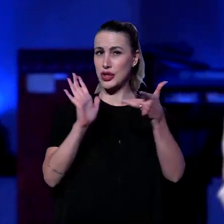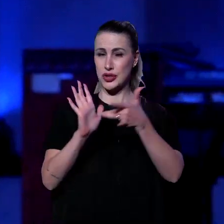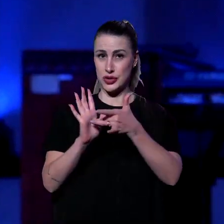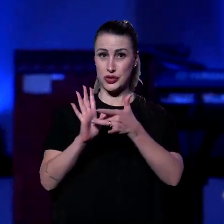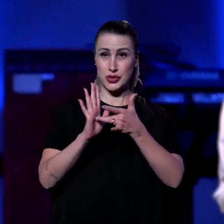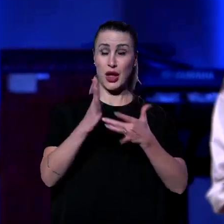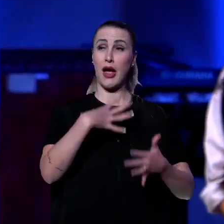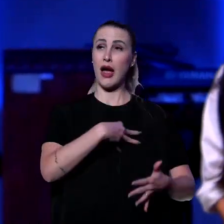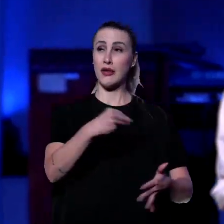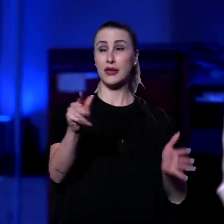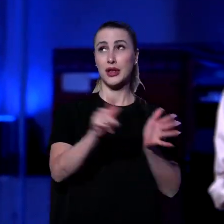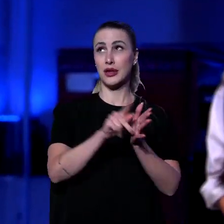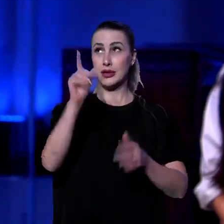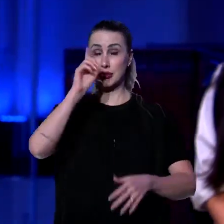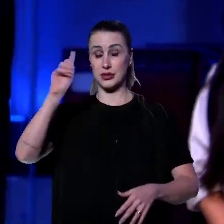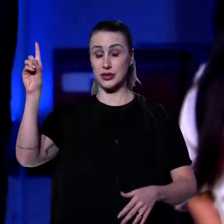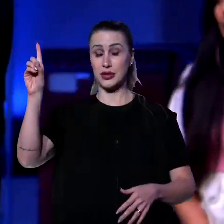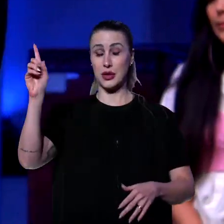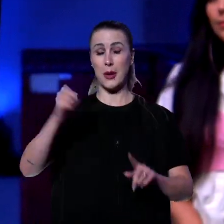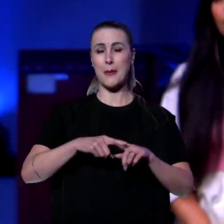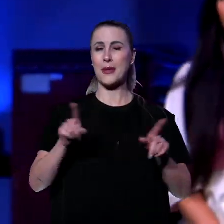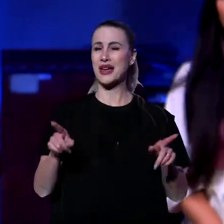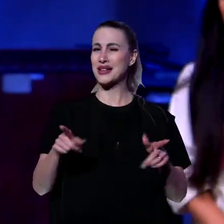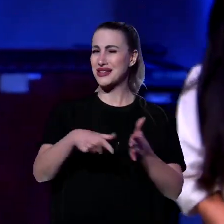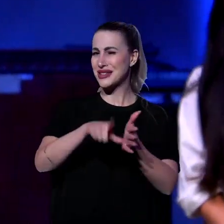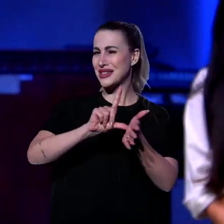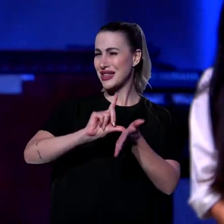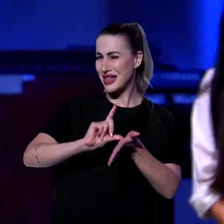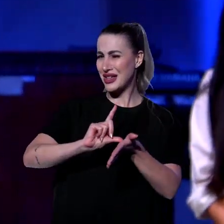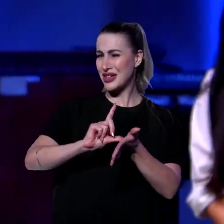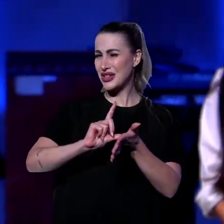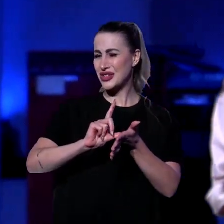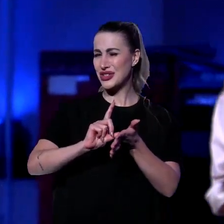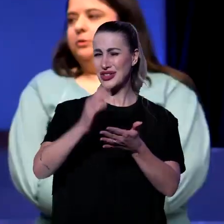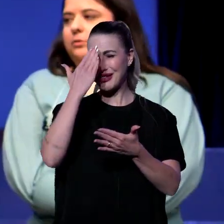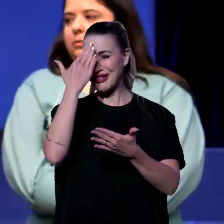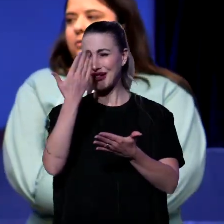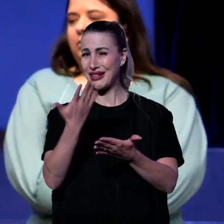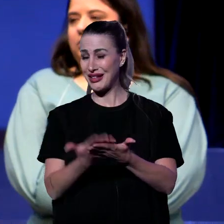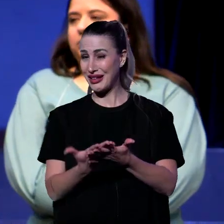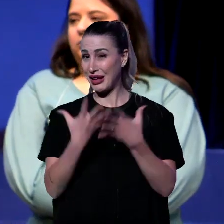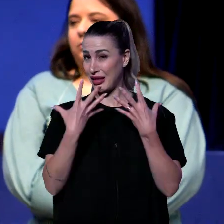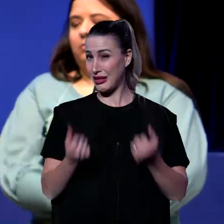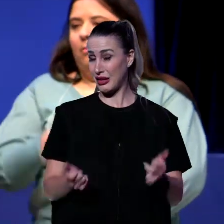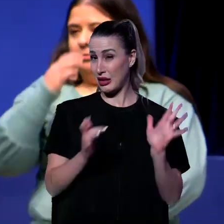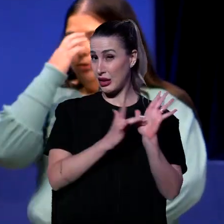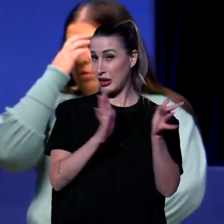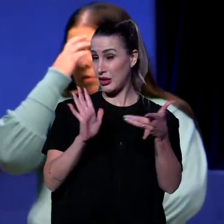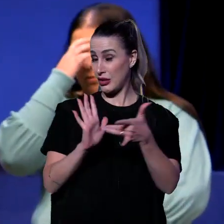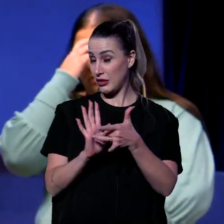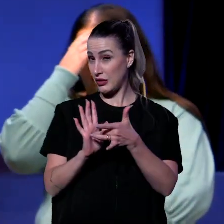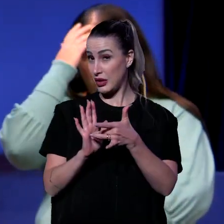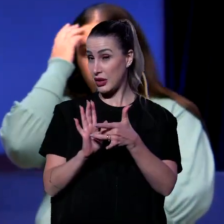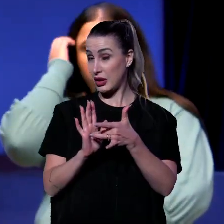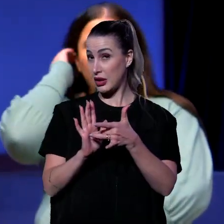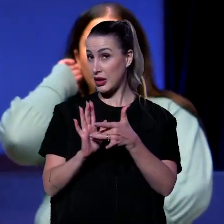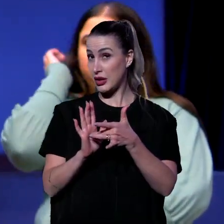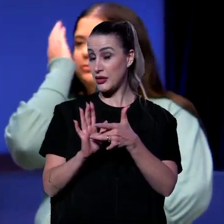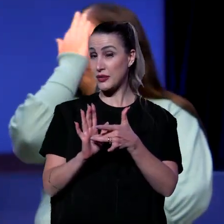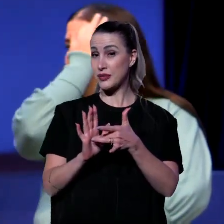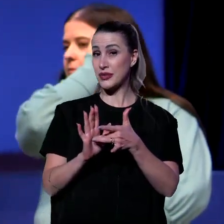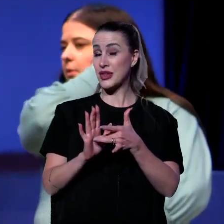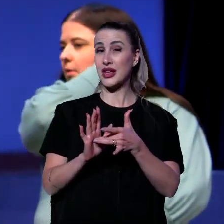crer, antes de entregar a vida, antes de entregar o caminho a Jesus, você não é ainda filho de Deus. A Bíblia fala que os seus